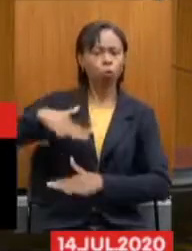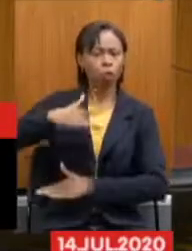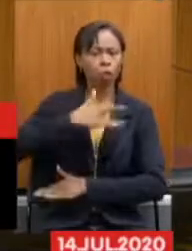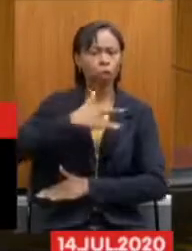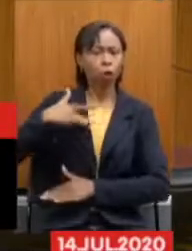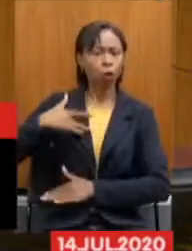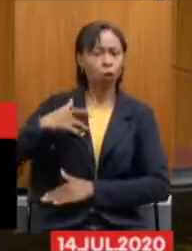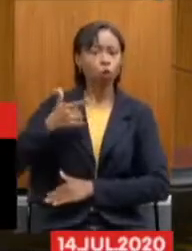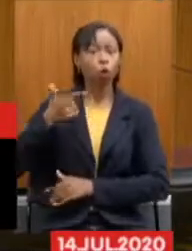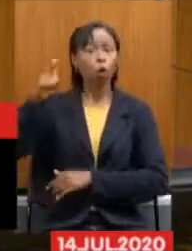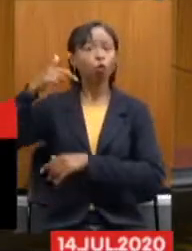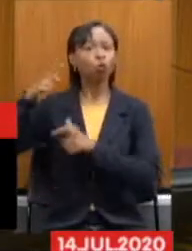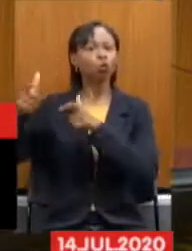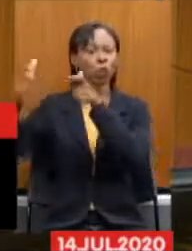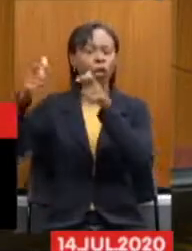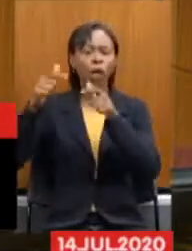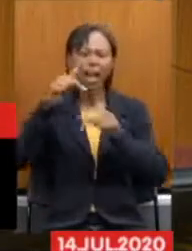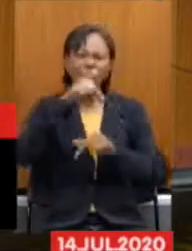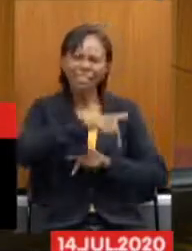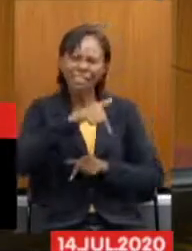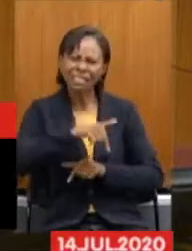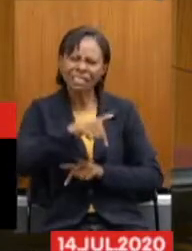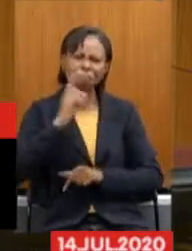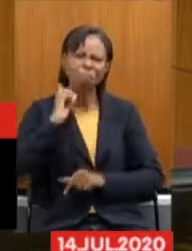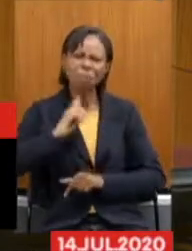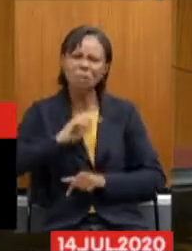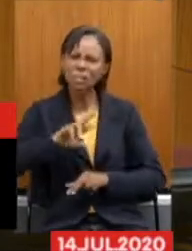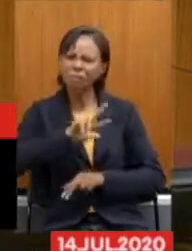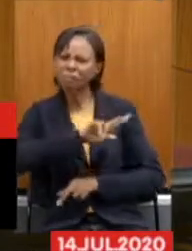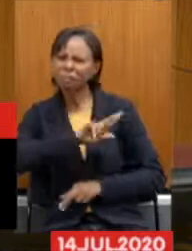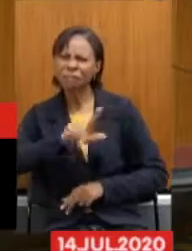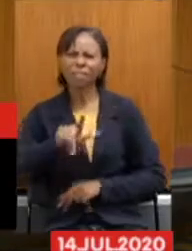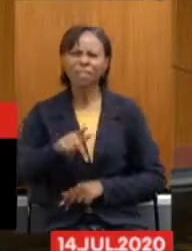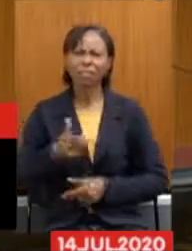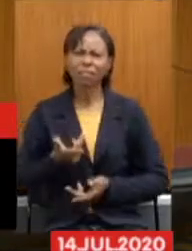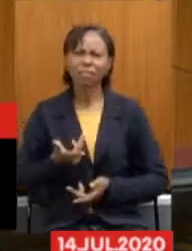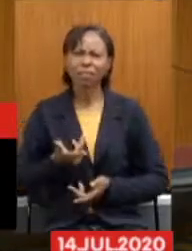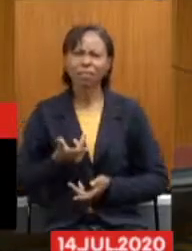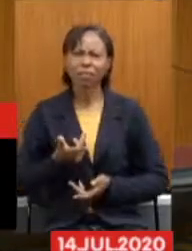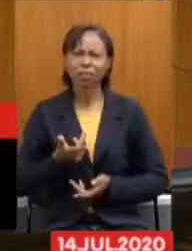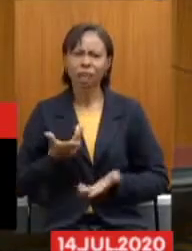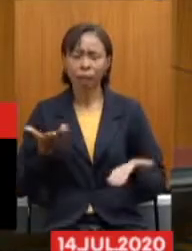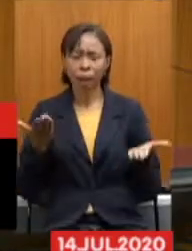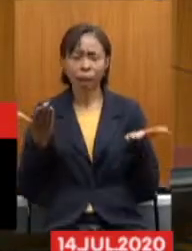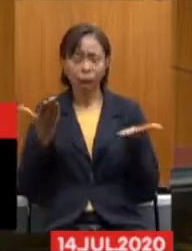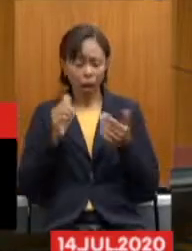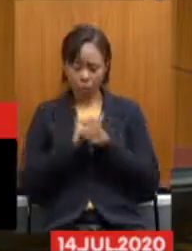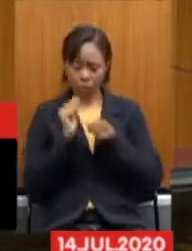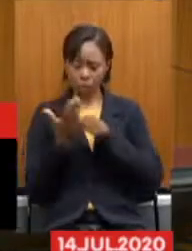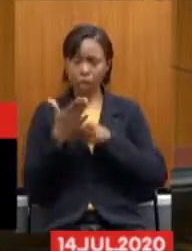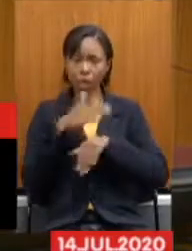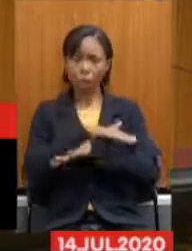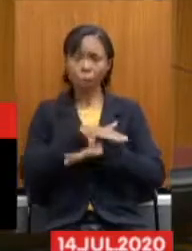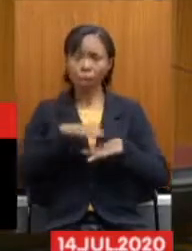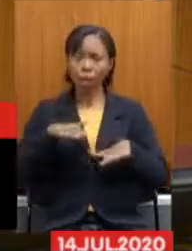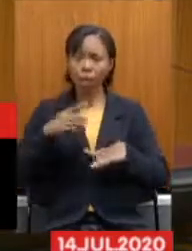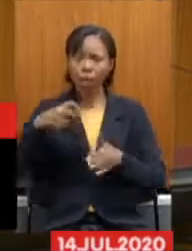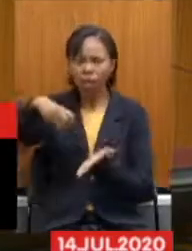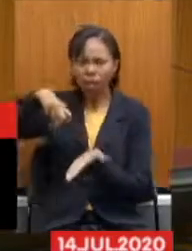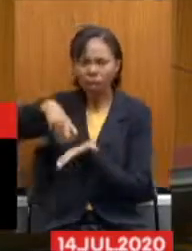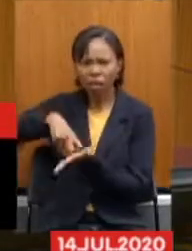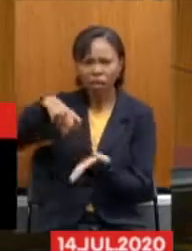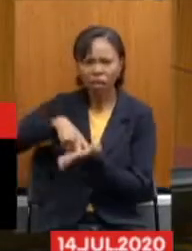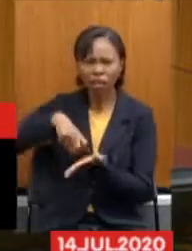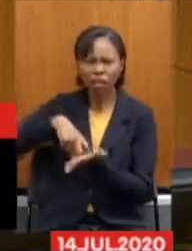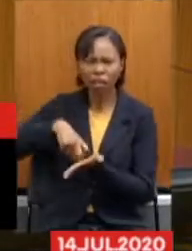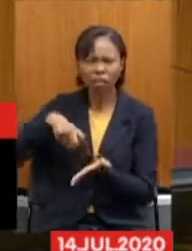aqui vai ser o inverso. Nós vamos sair da pandemia sendo punidos porque não podemos discutir,